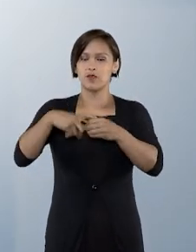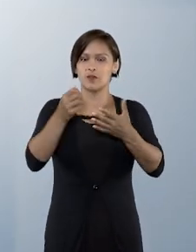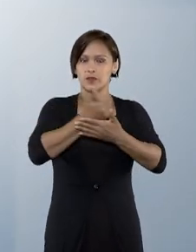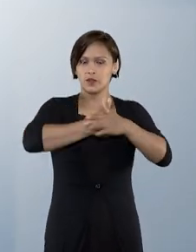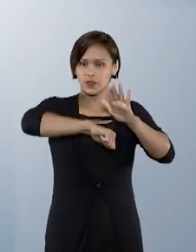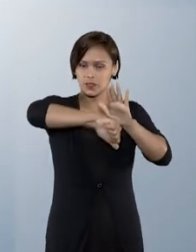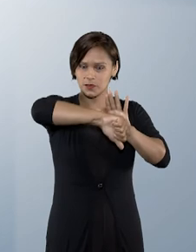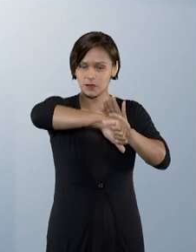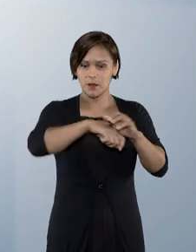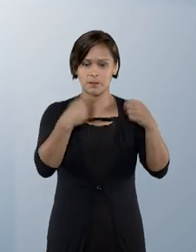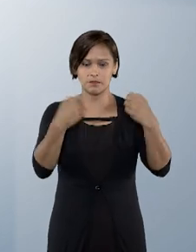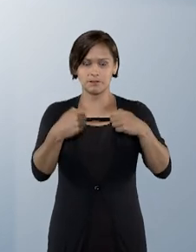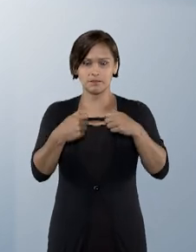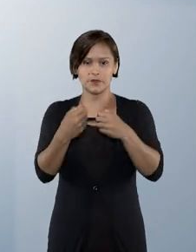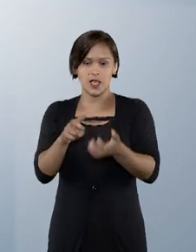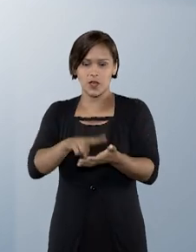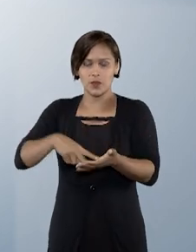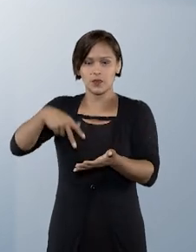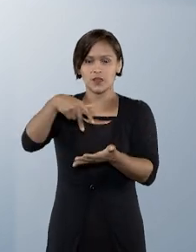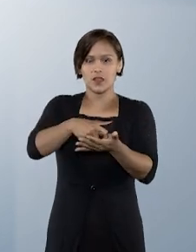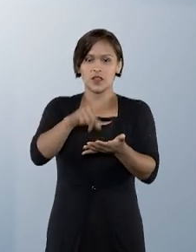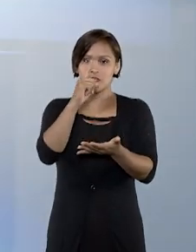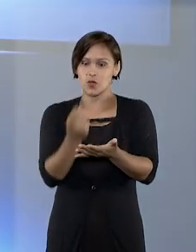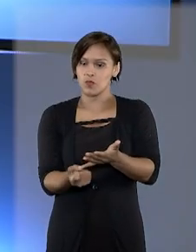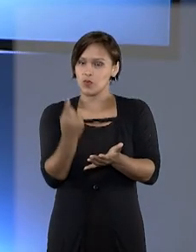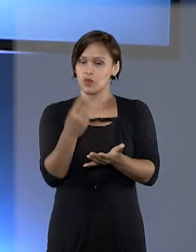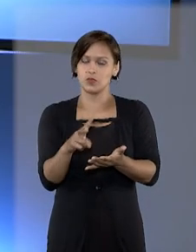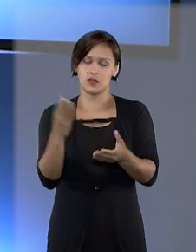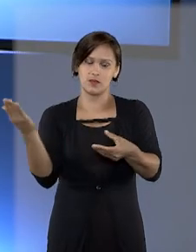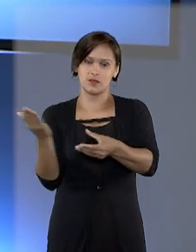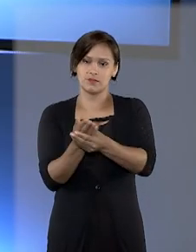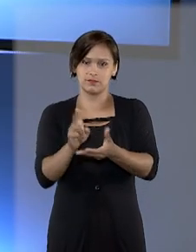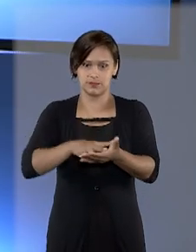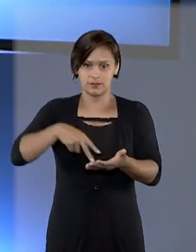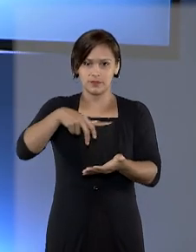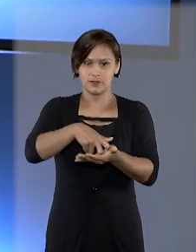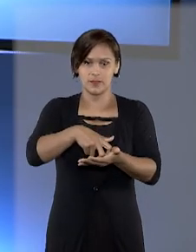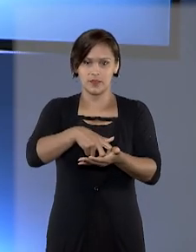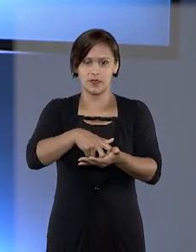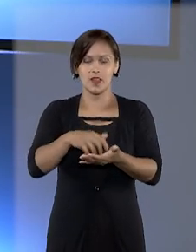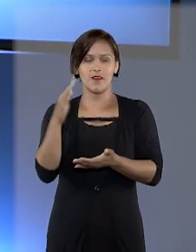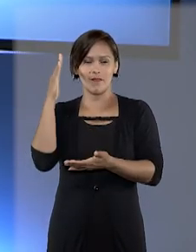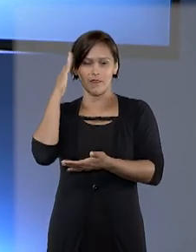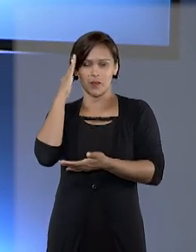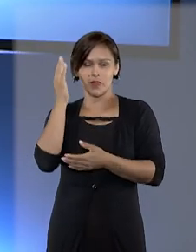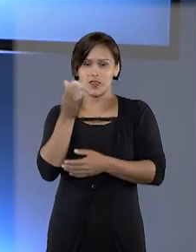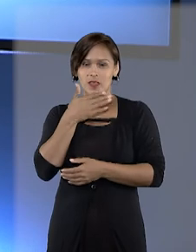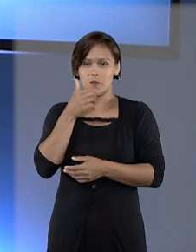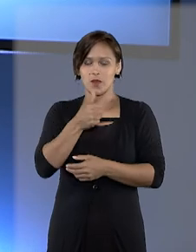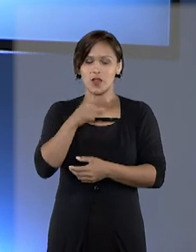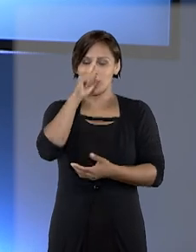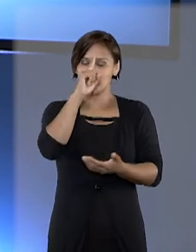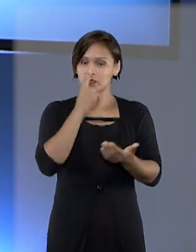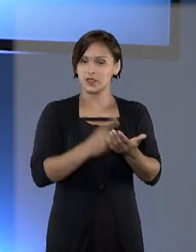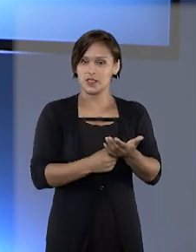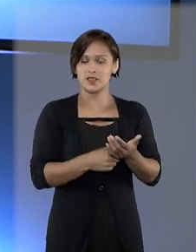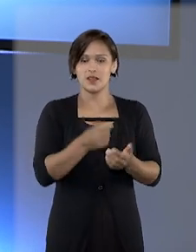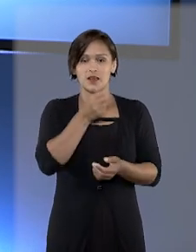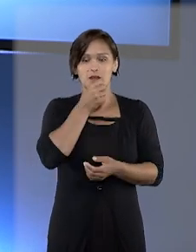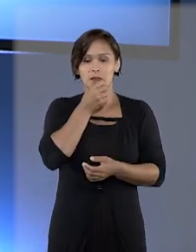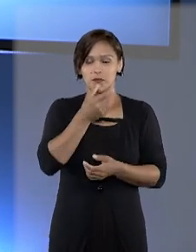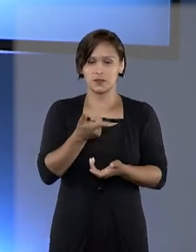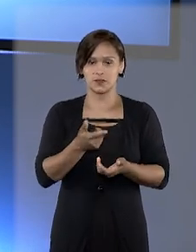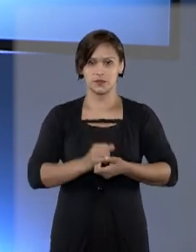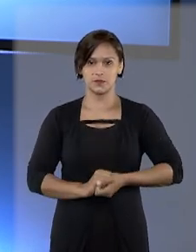crime exige condenação definitiva em ação penal. Vamos entender melhor a decisão na reportagem de